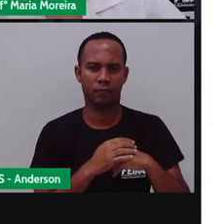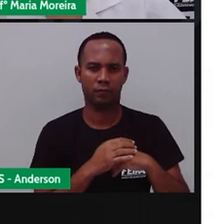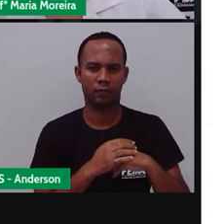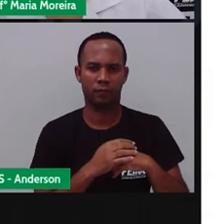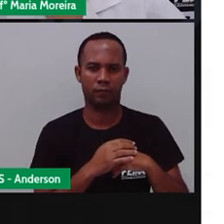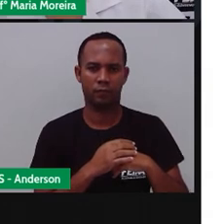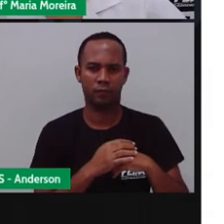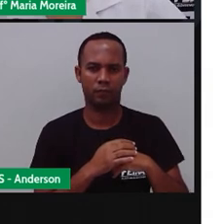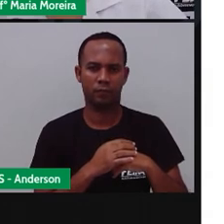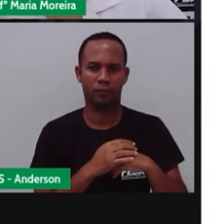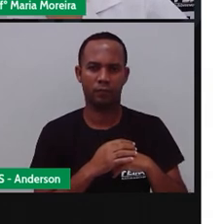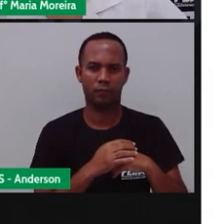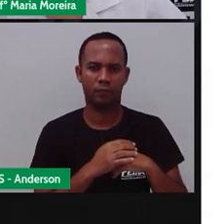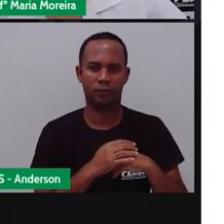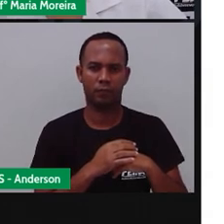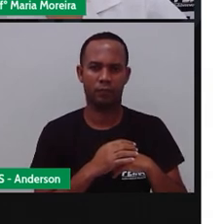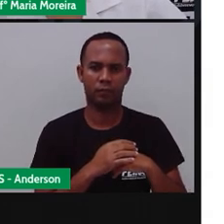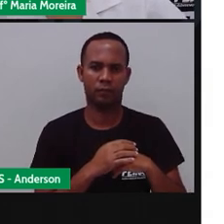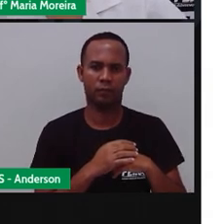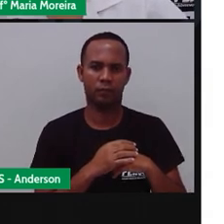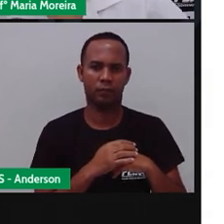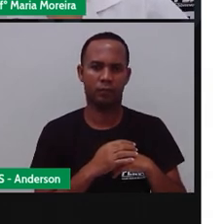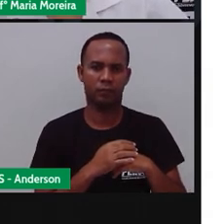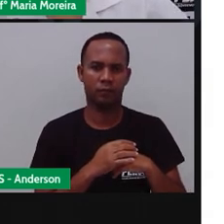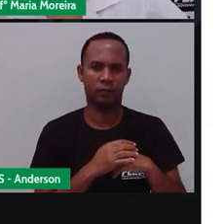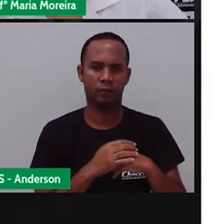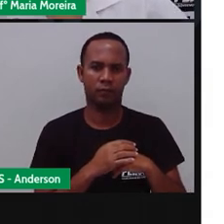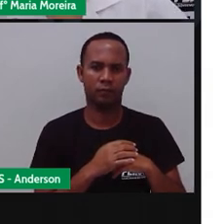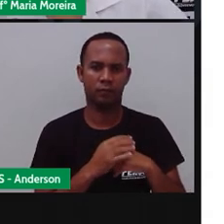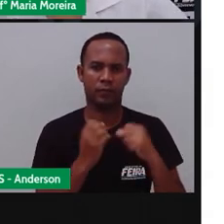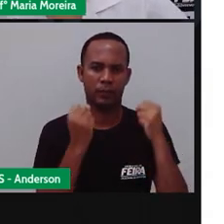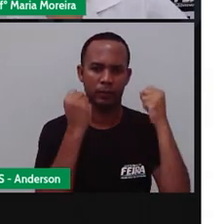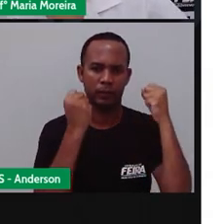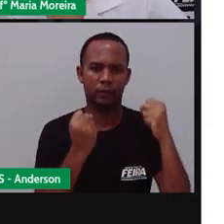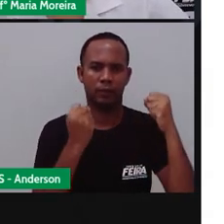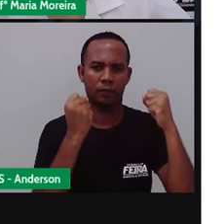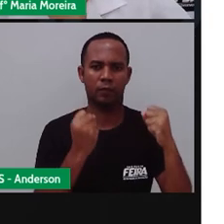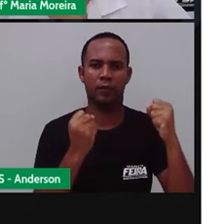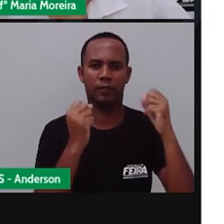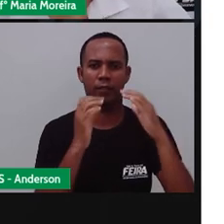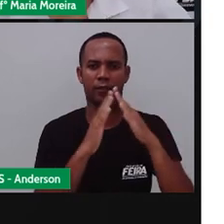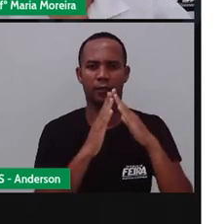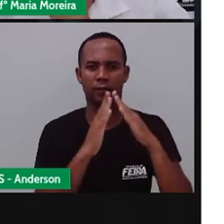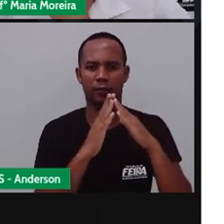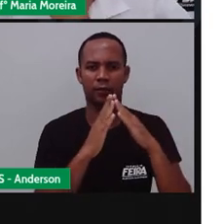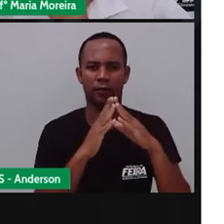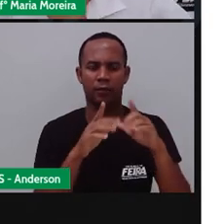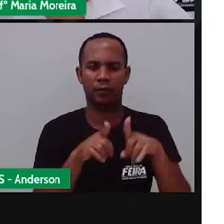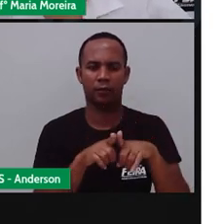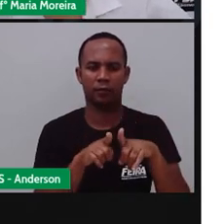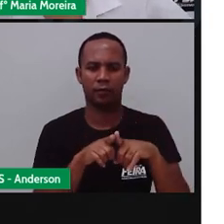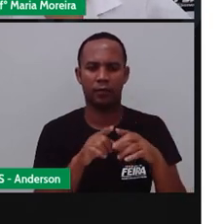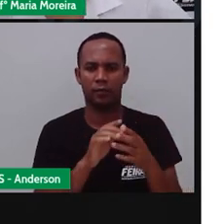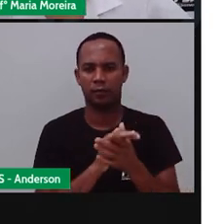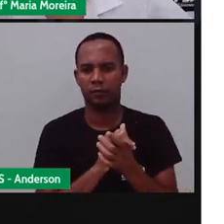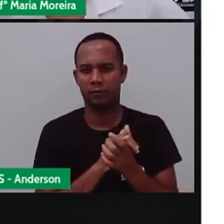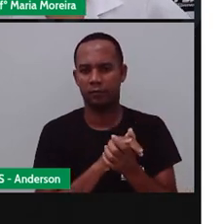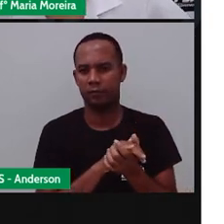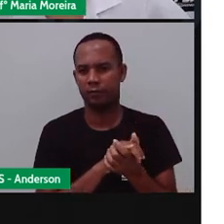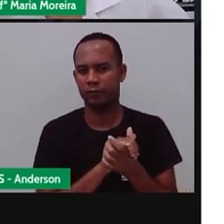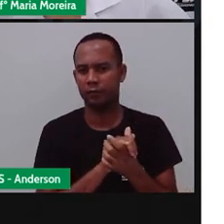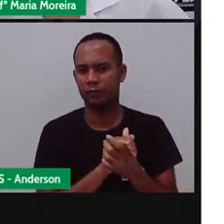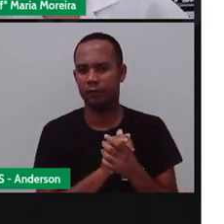essas varas de madeira, que é justamente pra fazer o quê? Segurar, né? O barro aí dentro pra manter as